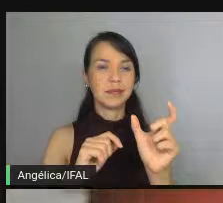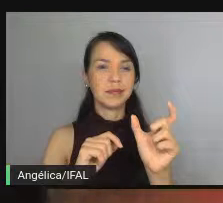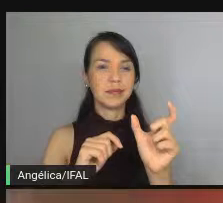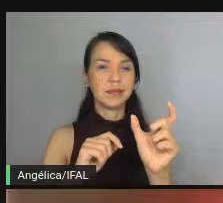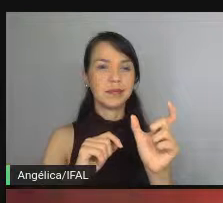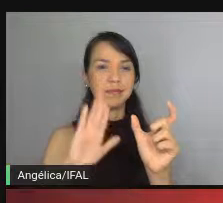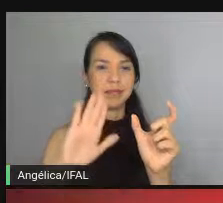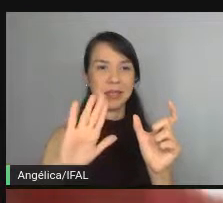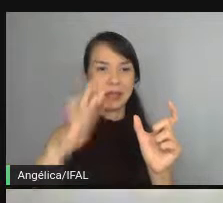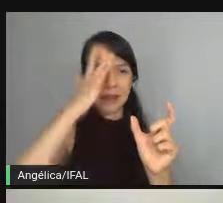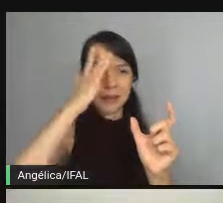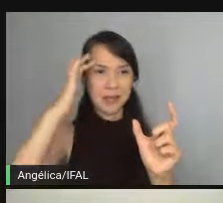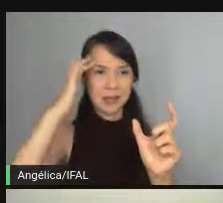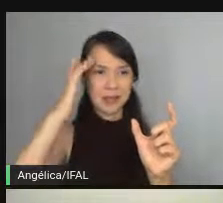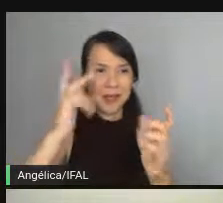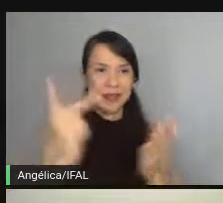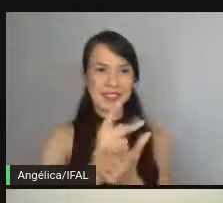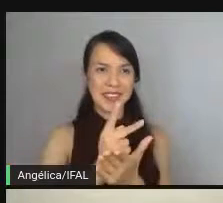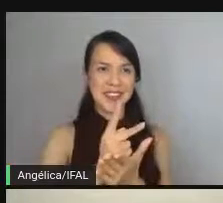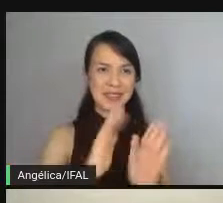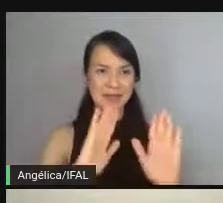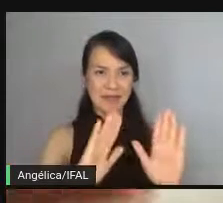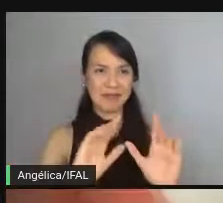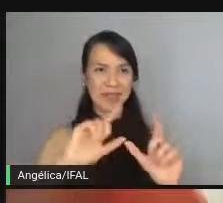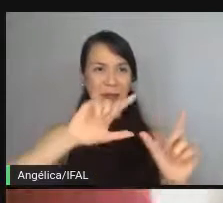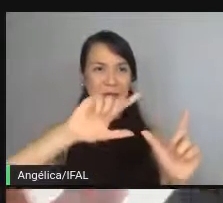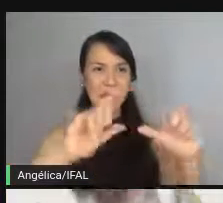Peraí, que caiu a câmera.